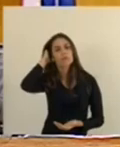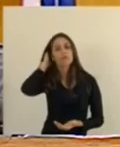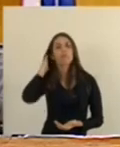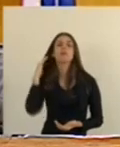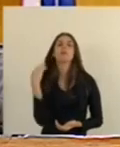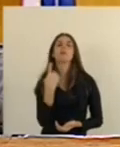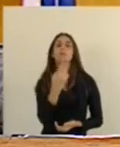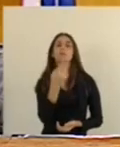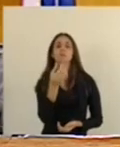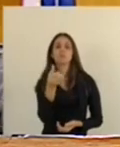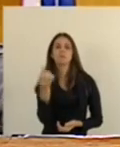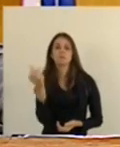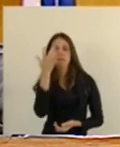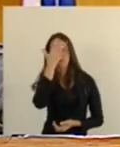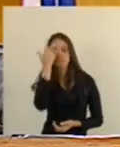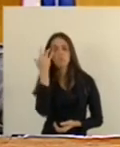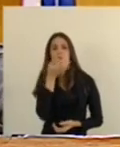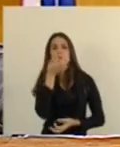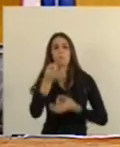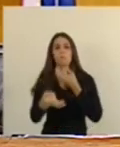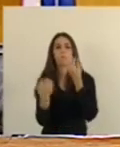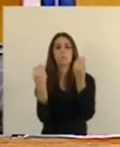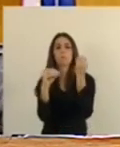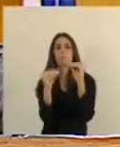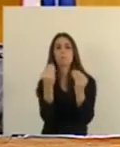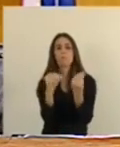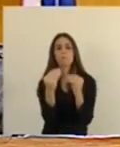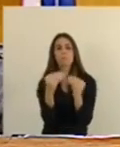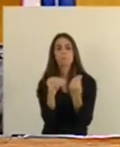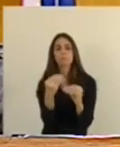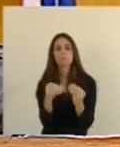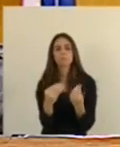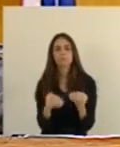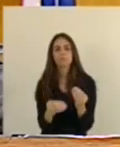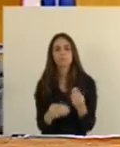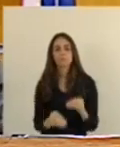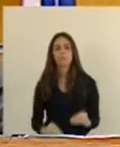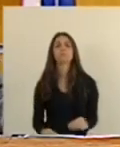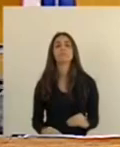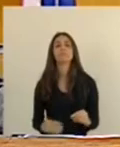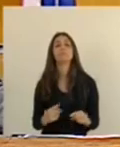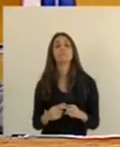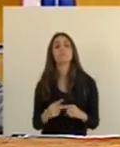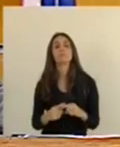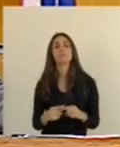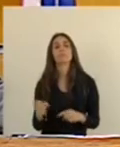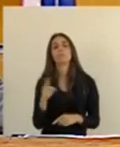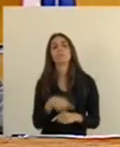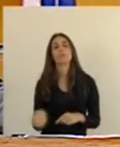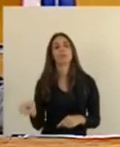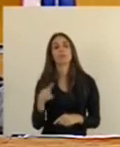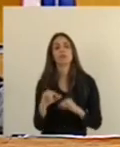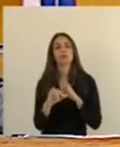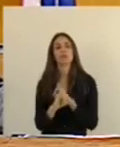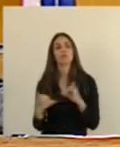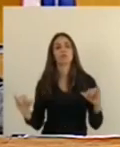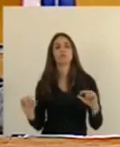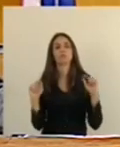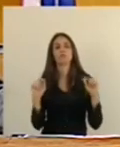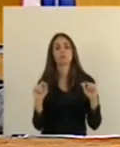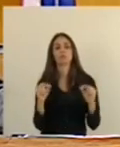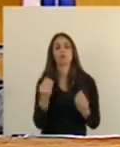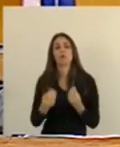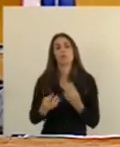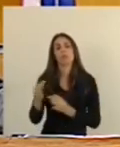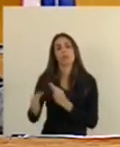Só para encerrar Seu presidente De mais de 1.600 pessoas Que dão A notícia De como Estão se